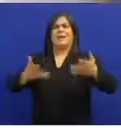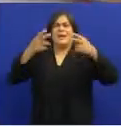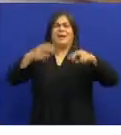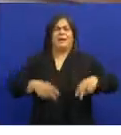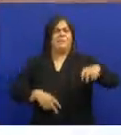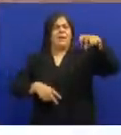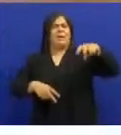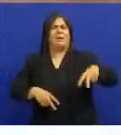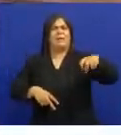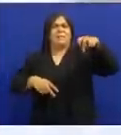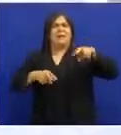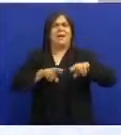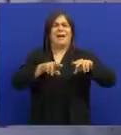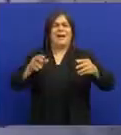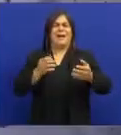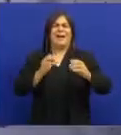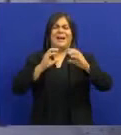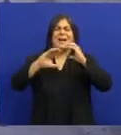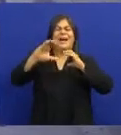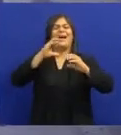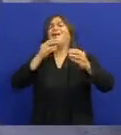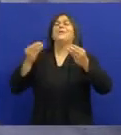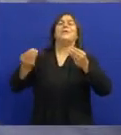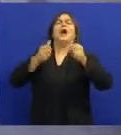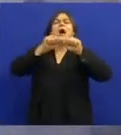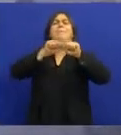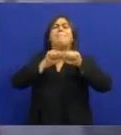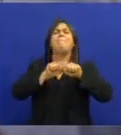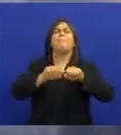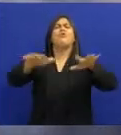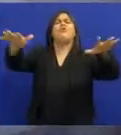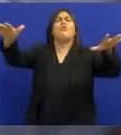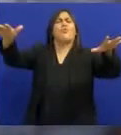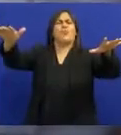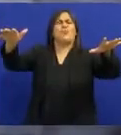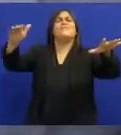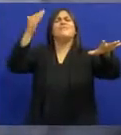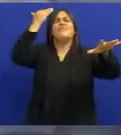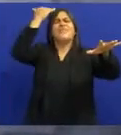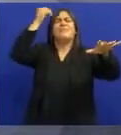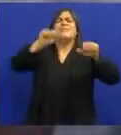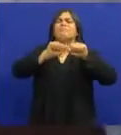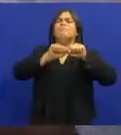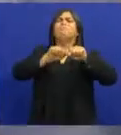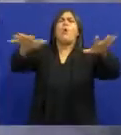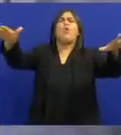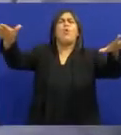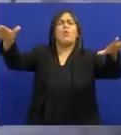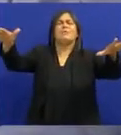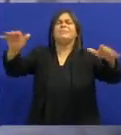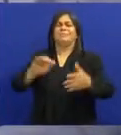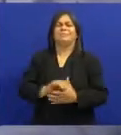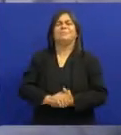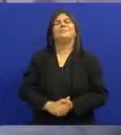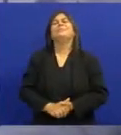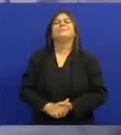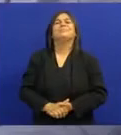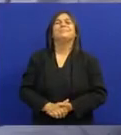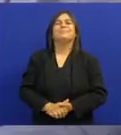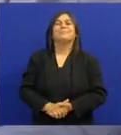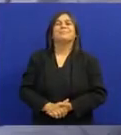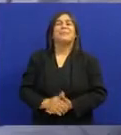pulava que só um aguarriba Isso transformou a música Num sucesso Sabe Instantâneo